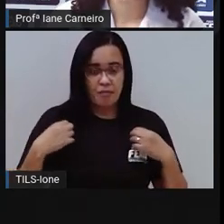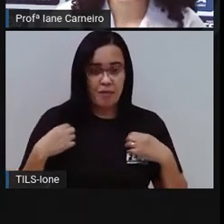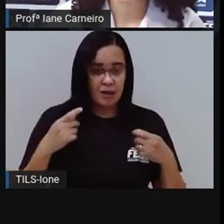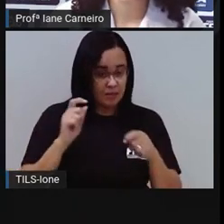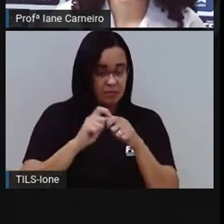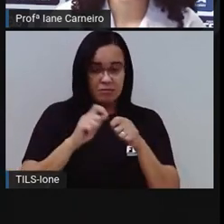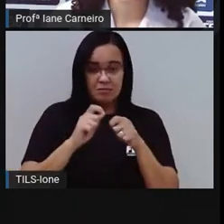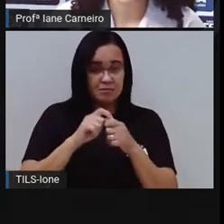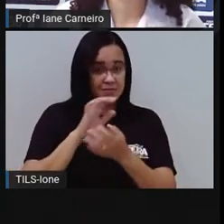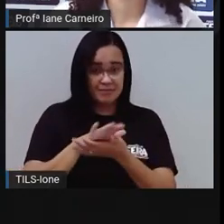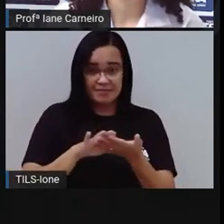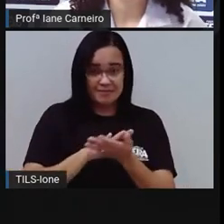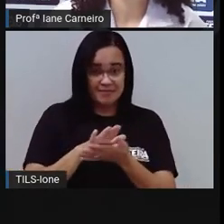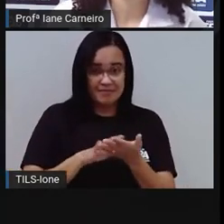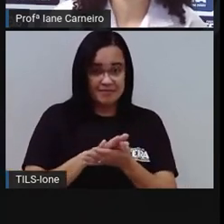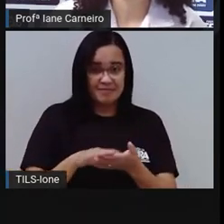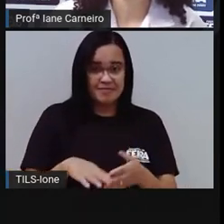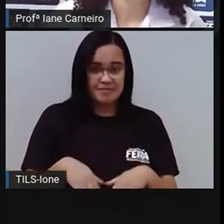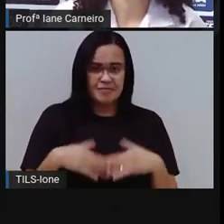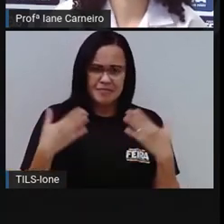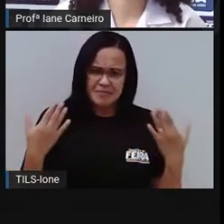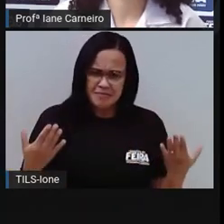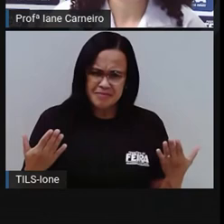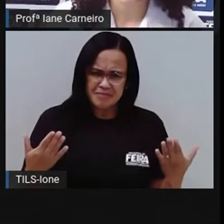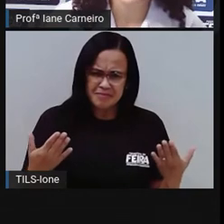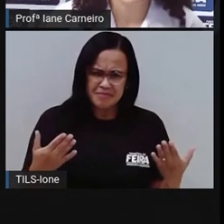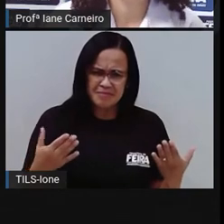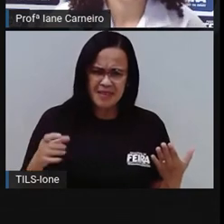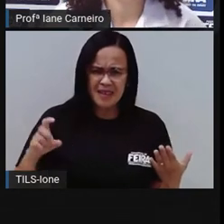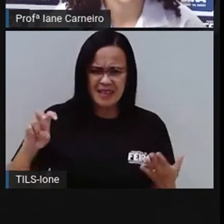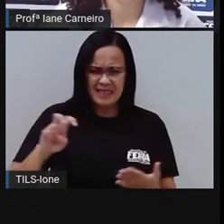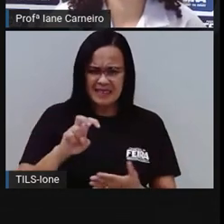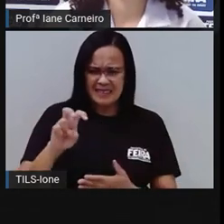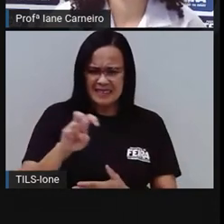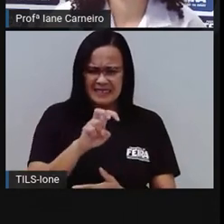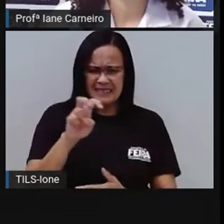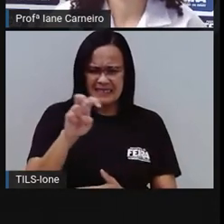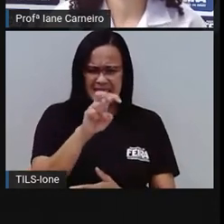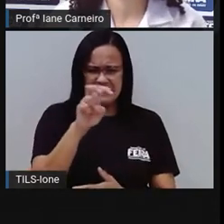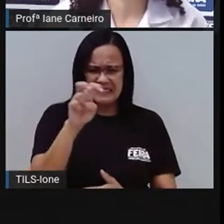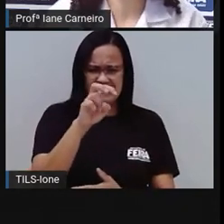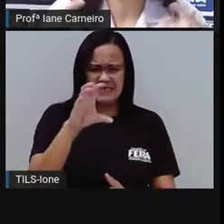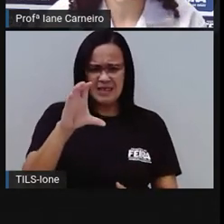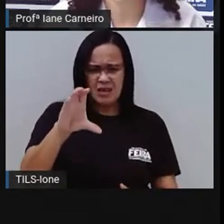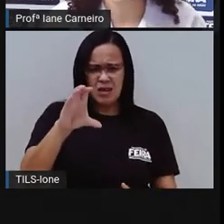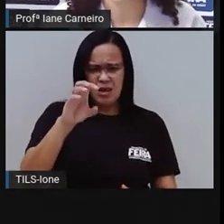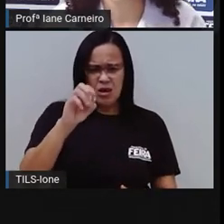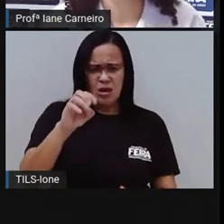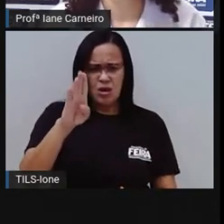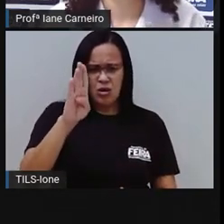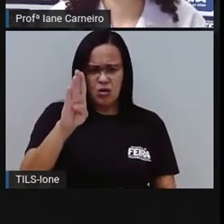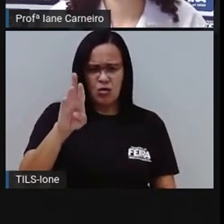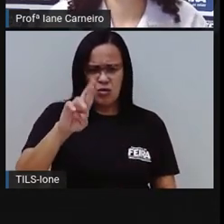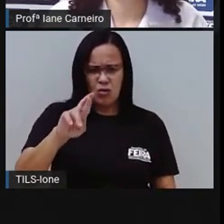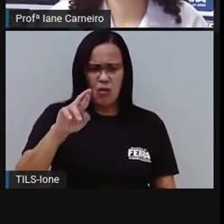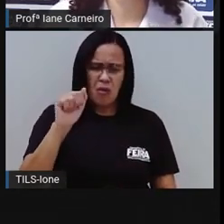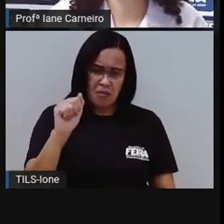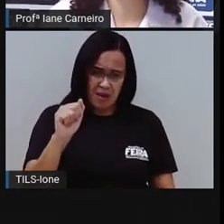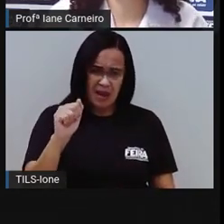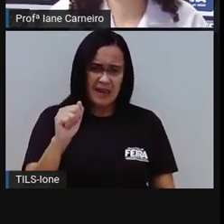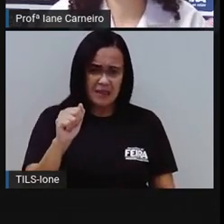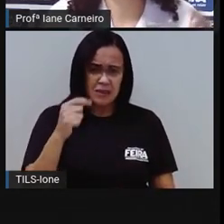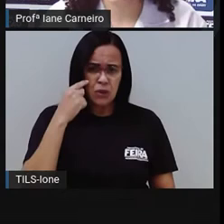porque fala, né? Não, é a cobra. É a cobra. Porque ela troca de roupa, né? Ela troca de pele. Ó, tem